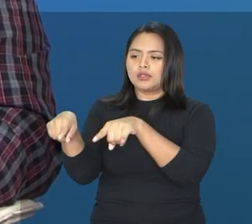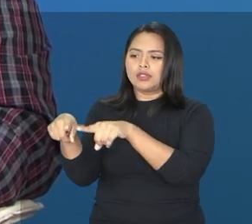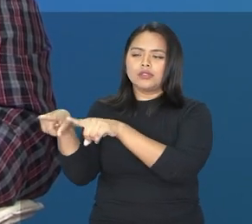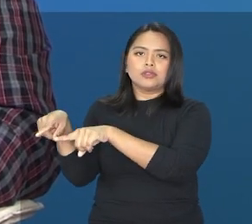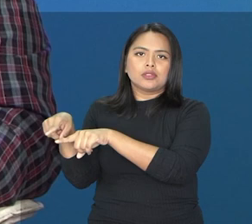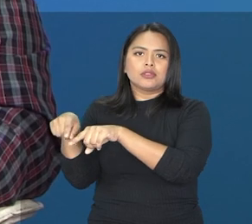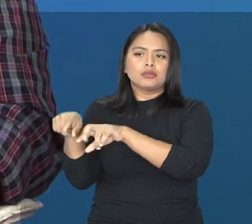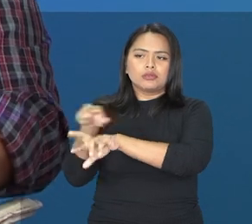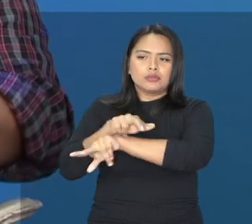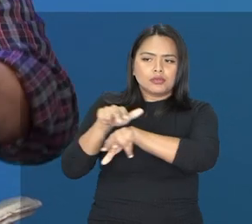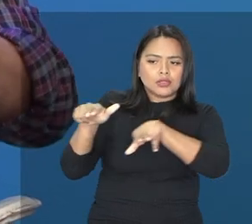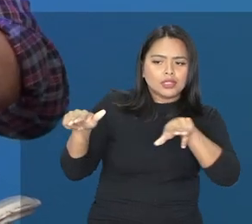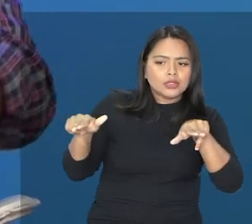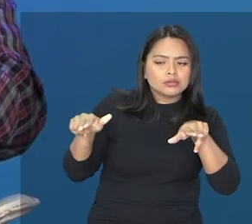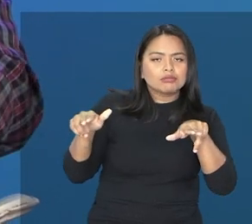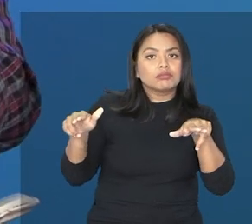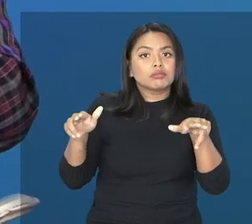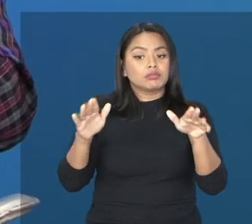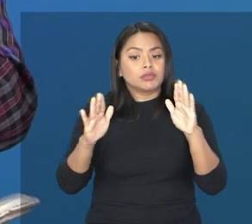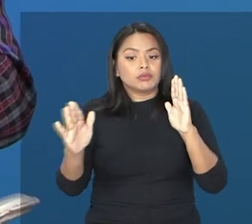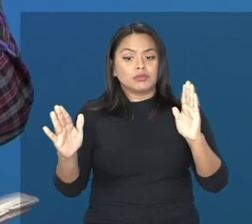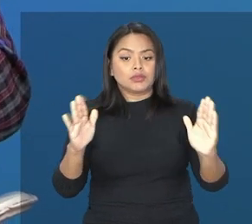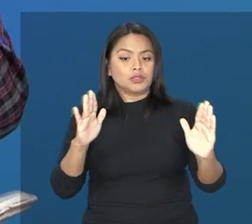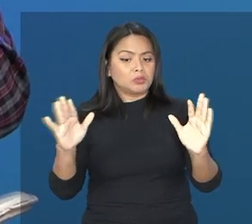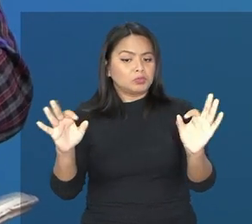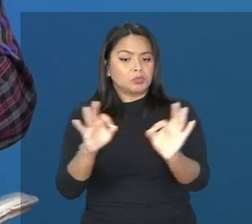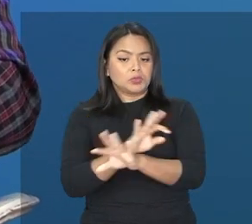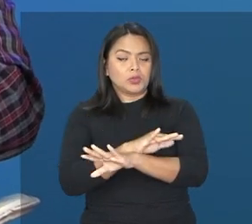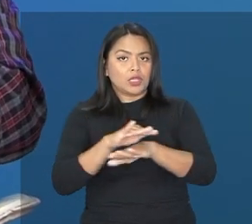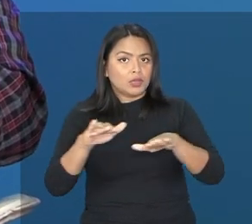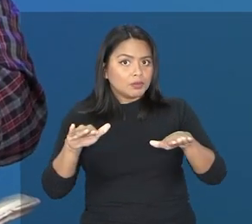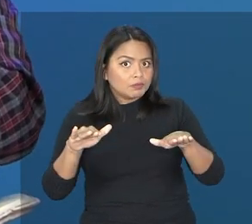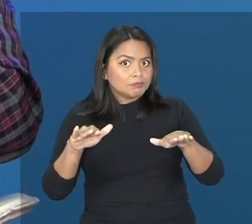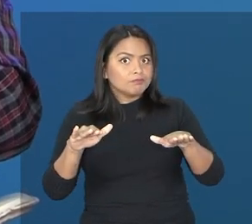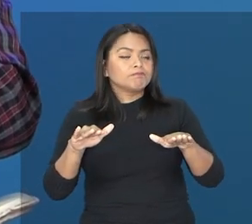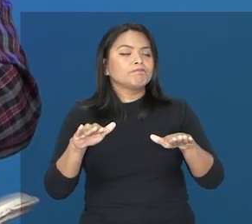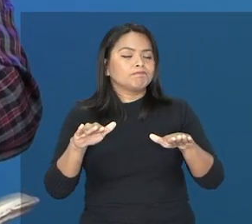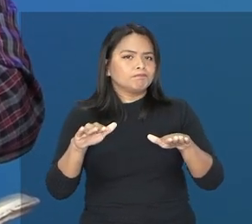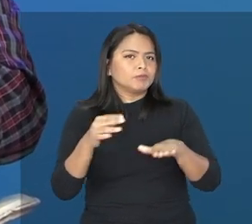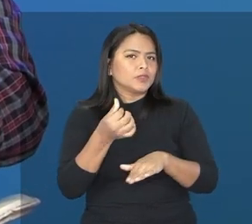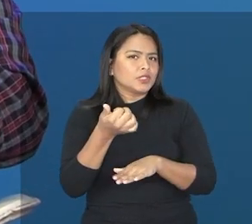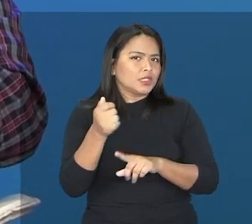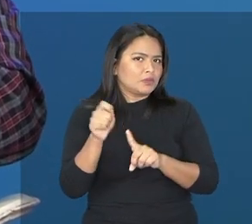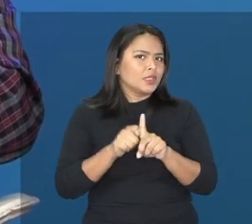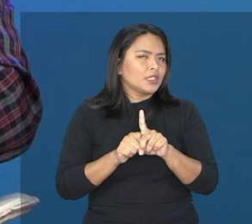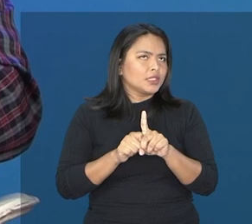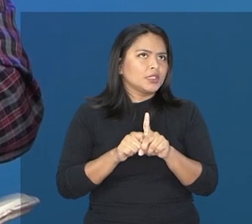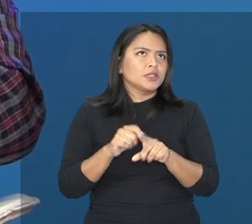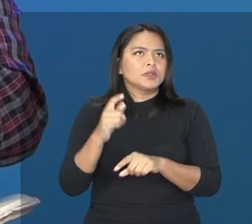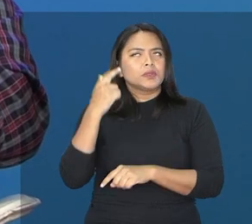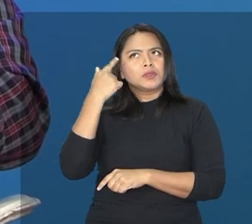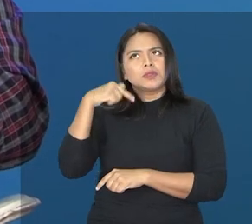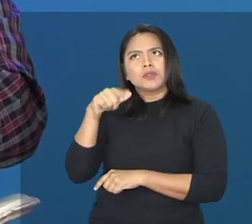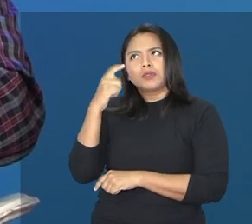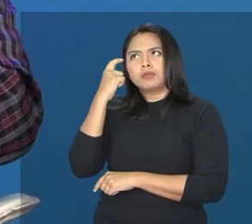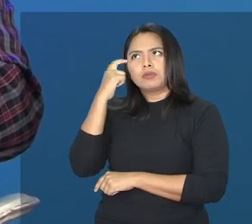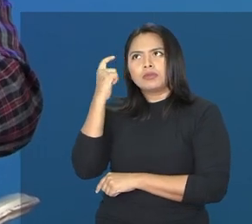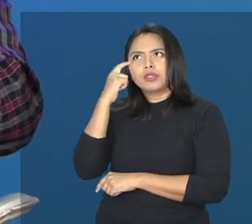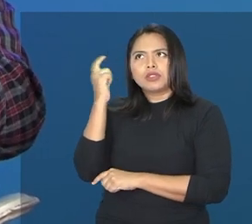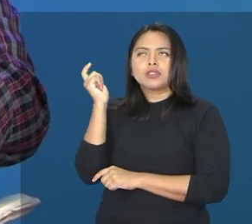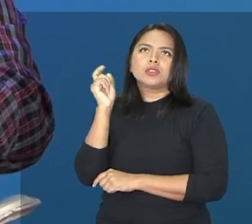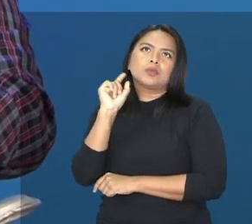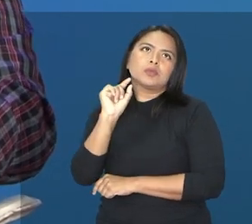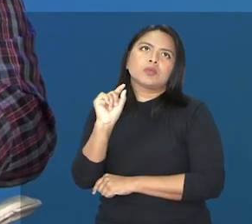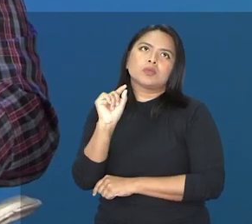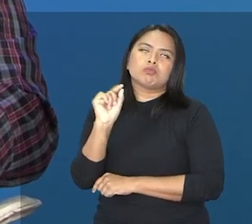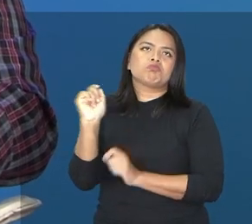salas de aprendizagem. Ao final desse período de seis meses, nós acreditamos que